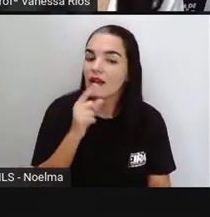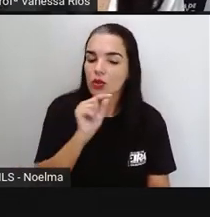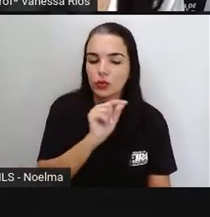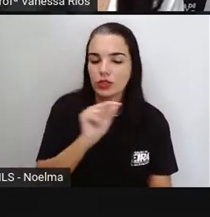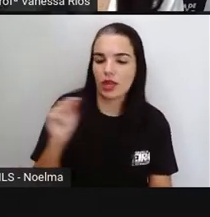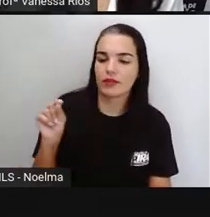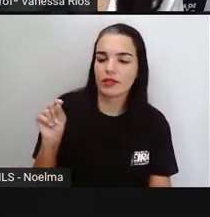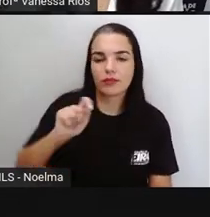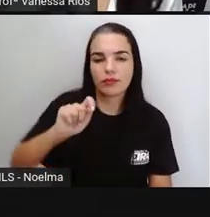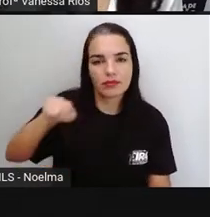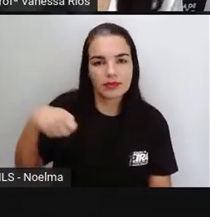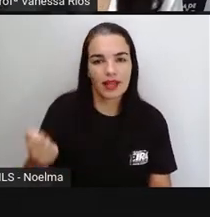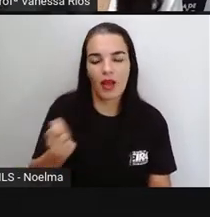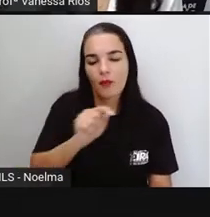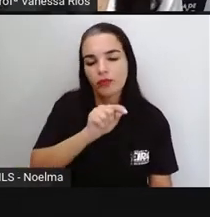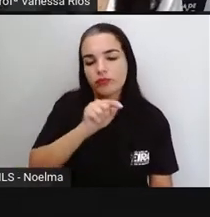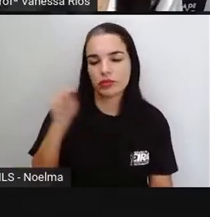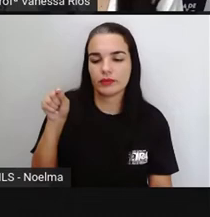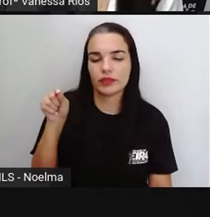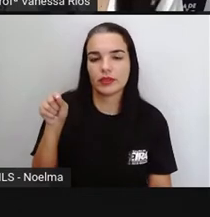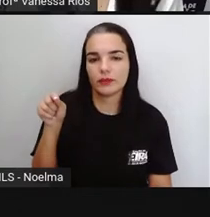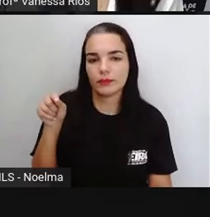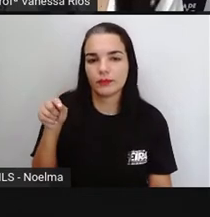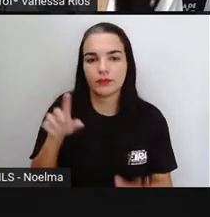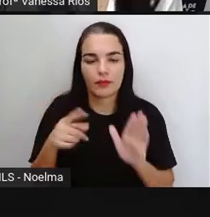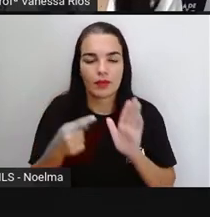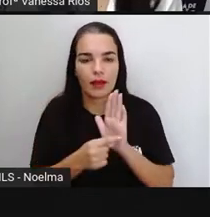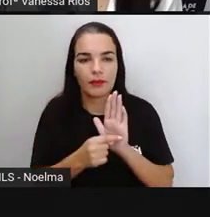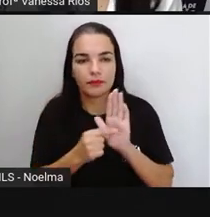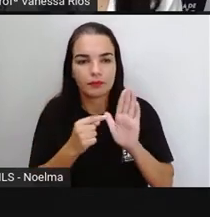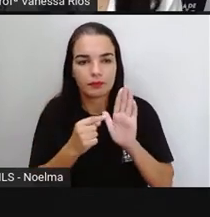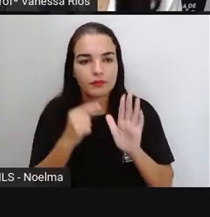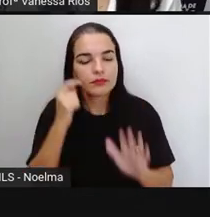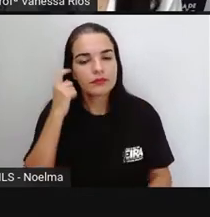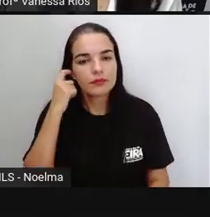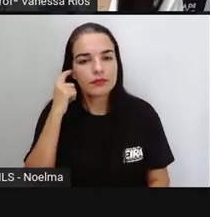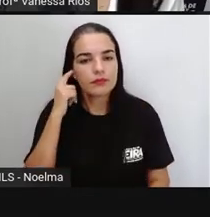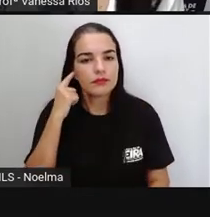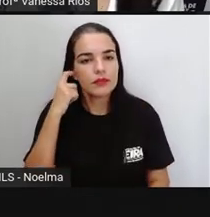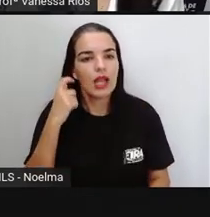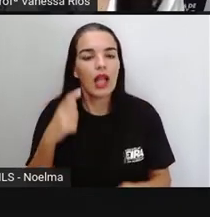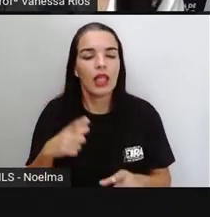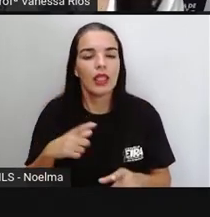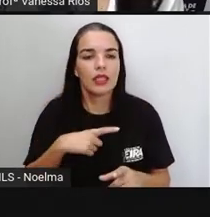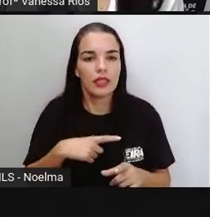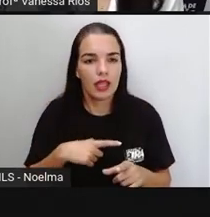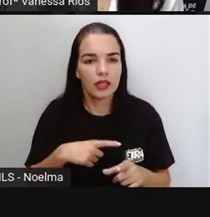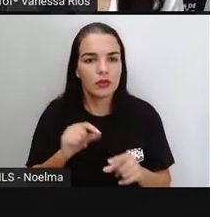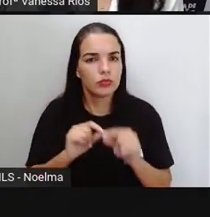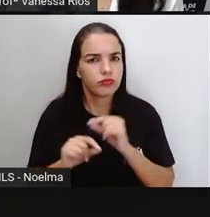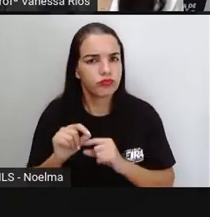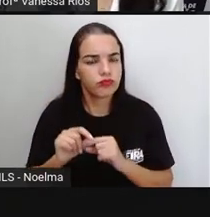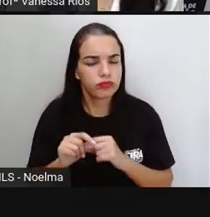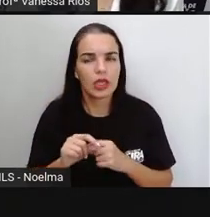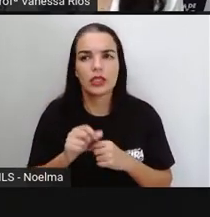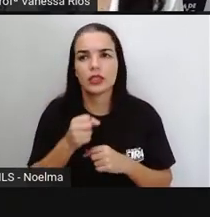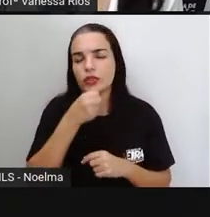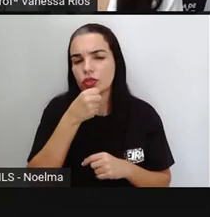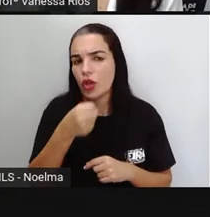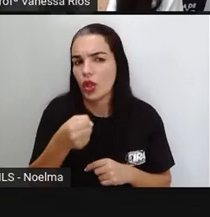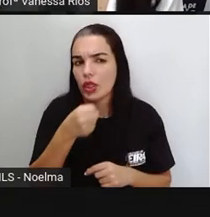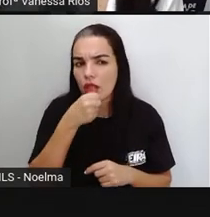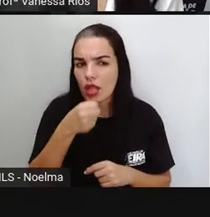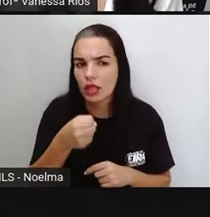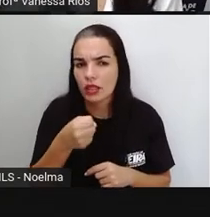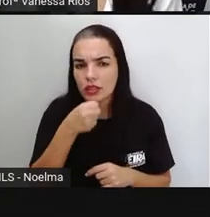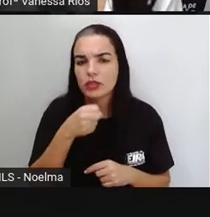Principalmente nos textos jornalísticos e em outros tipos de textos também, que ele tem outras utilidades, não